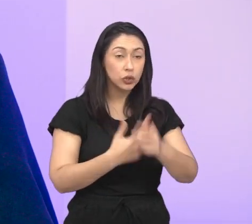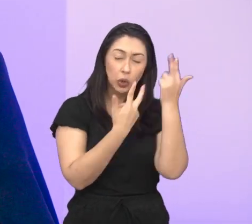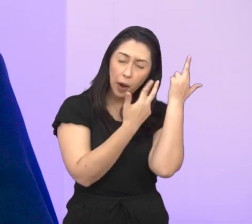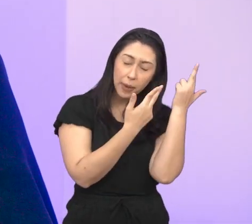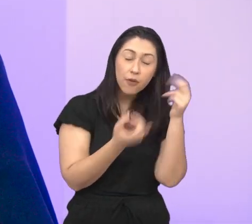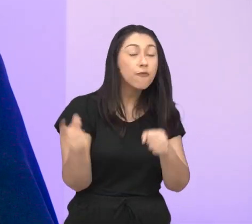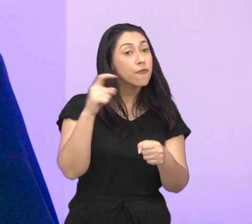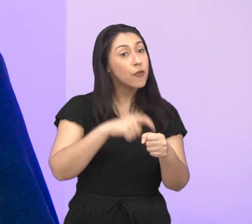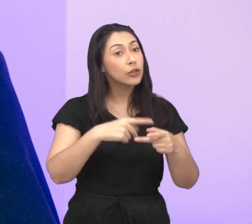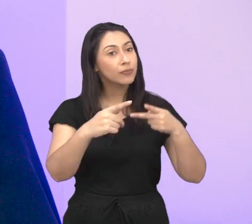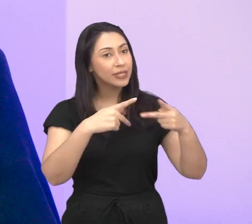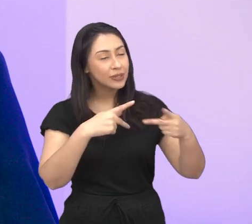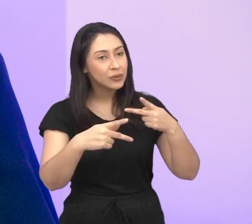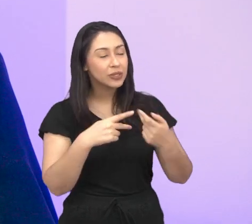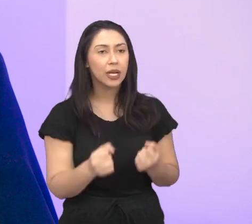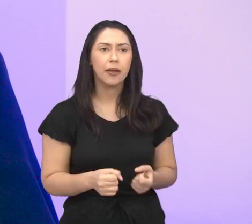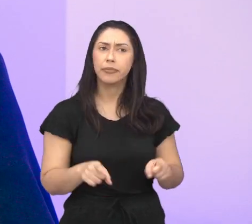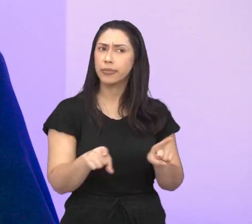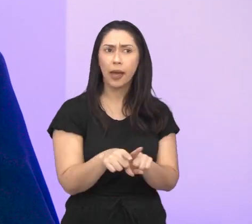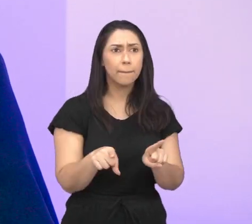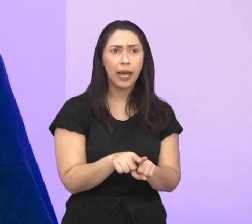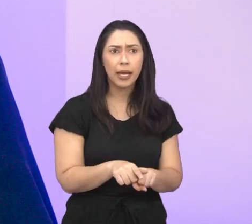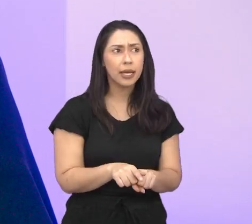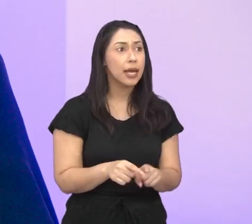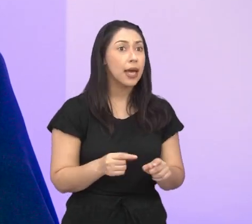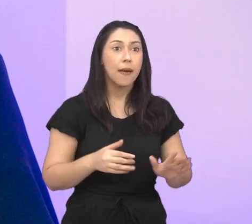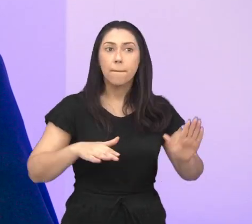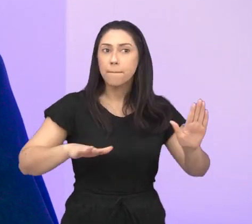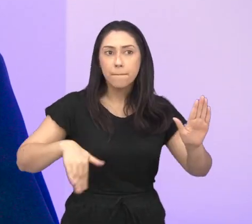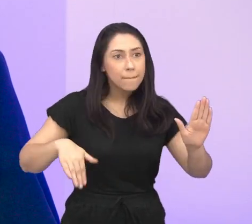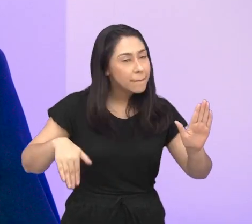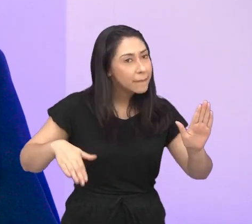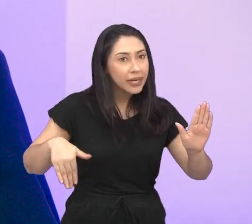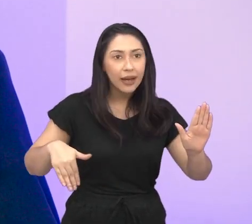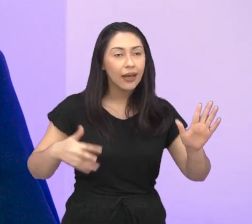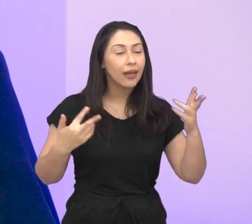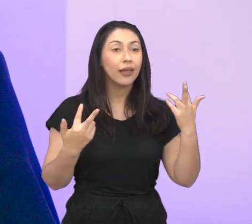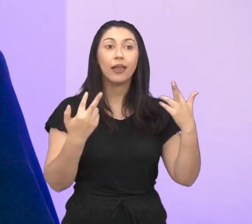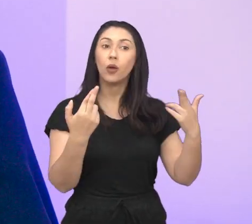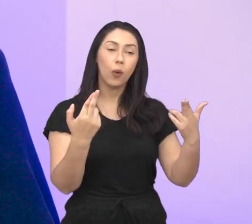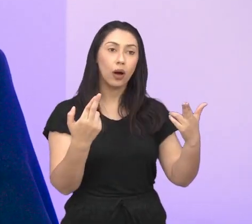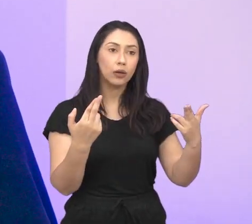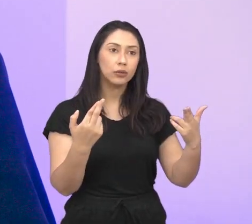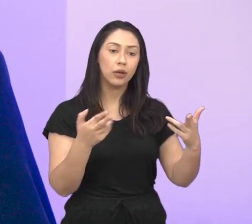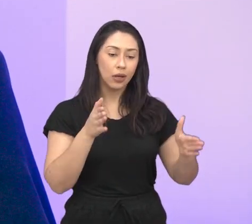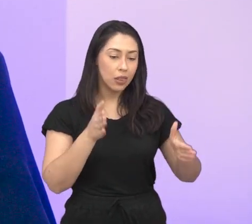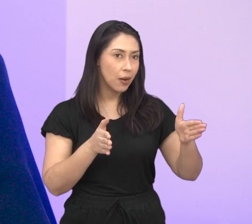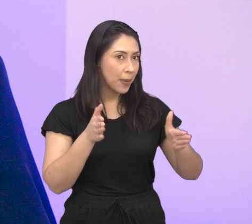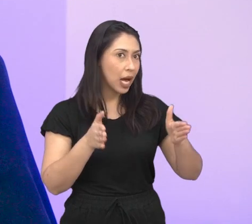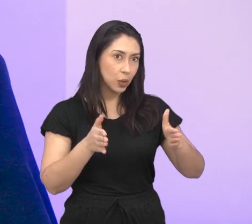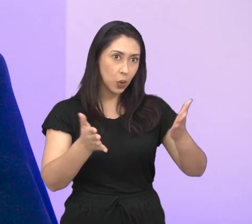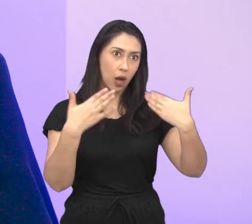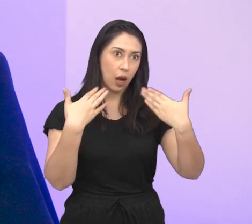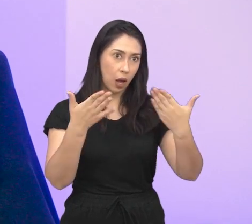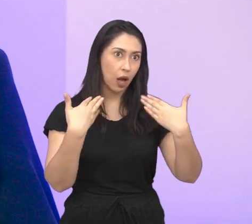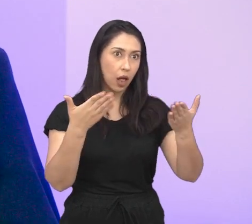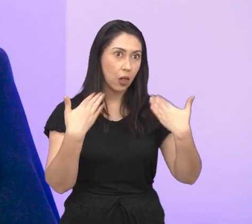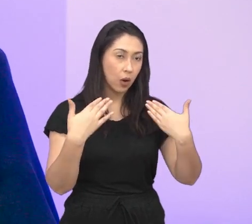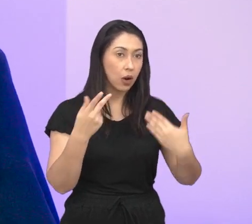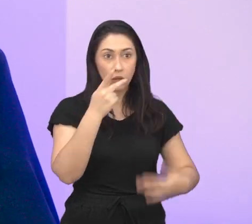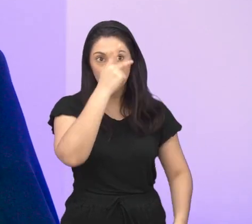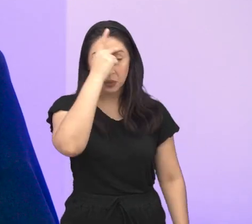O mesmo acontece em relação ao litoral, principalmente nos grandes movimentos, as pessoas